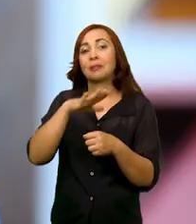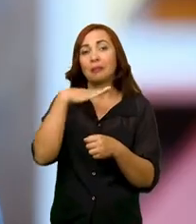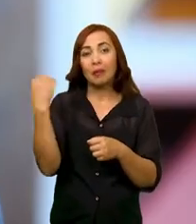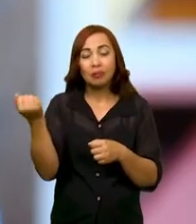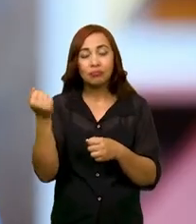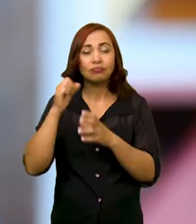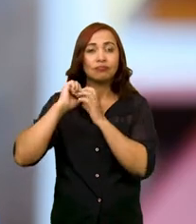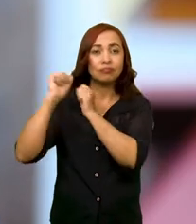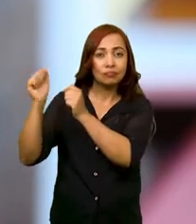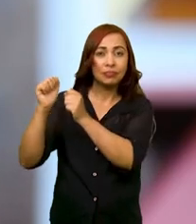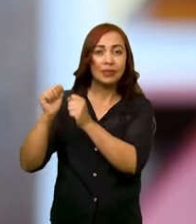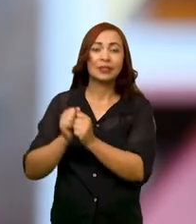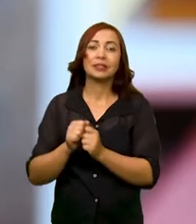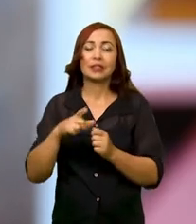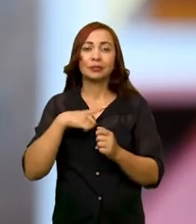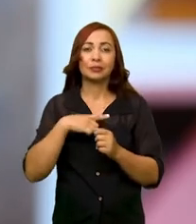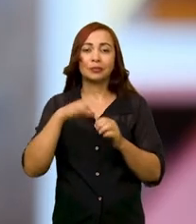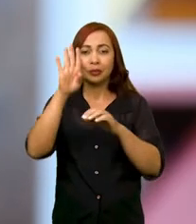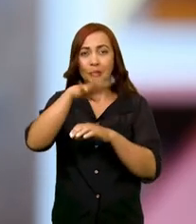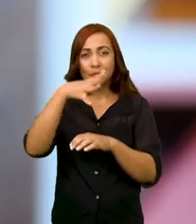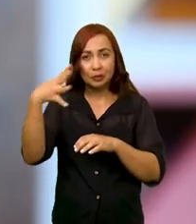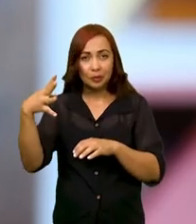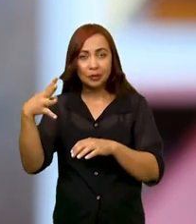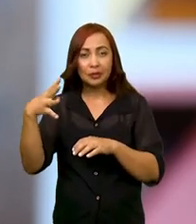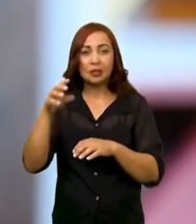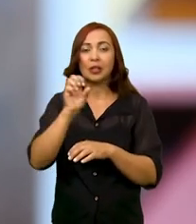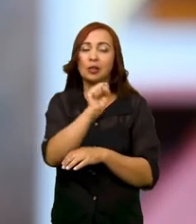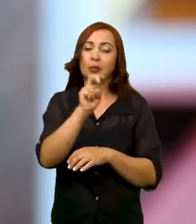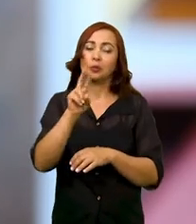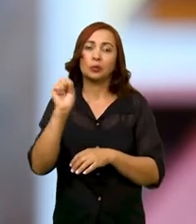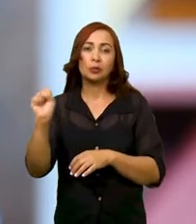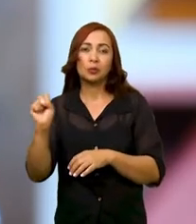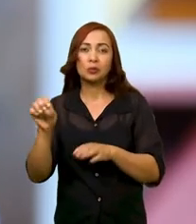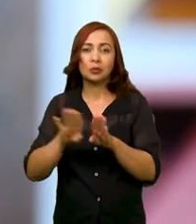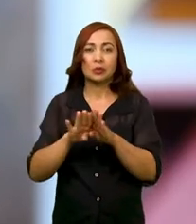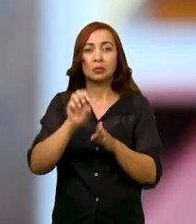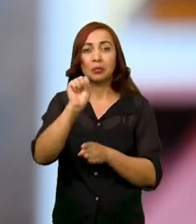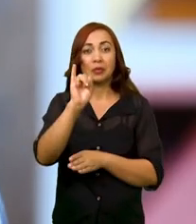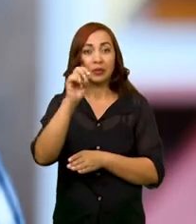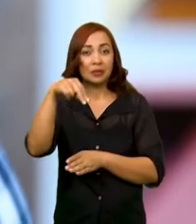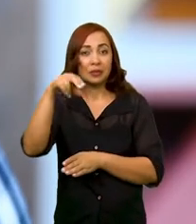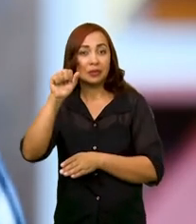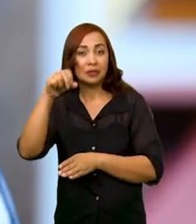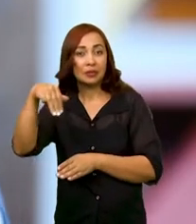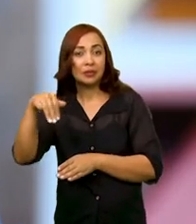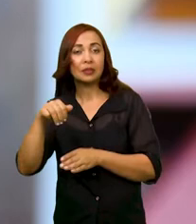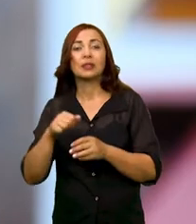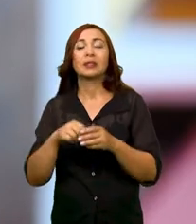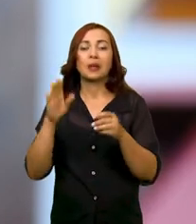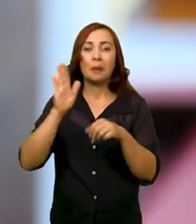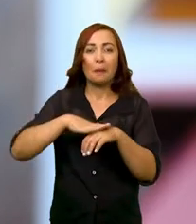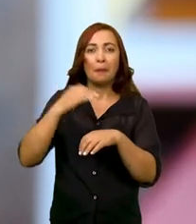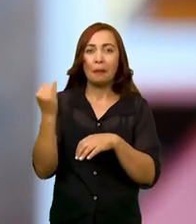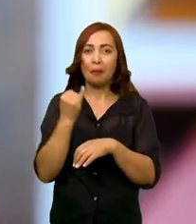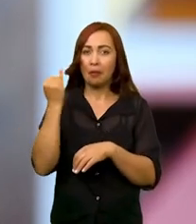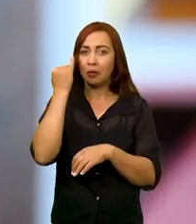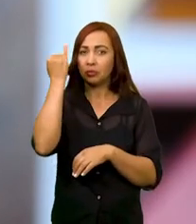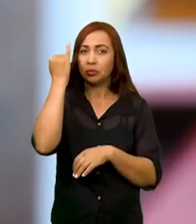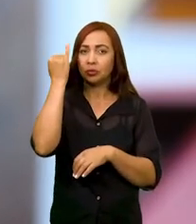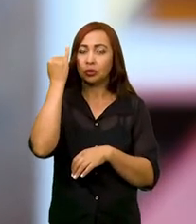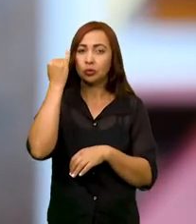a plataforma DataSuis e o Sistema Nacional de Agrávido de Notificações do Sinan, que é a principal